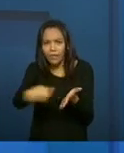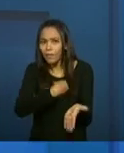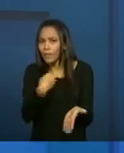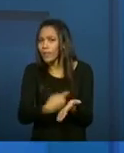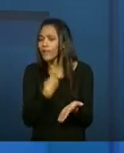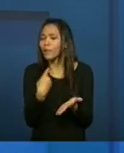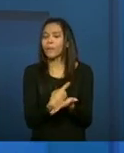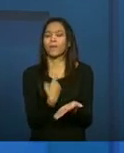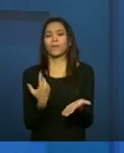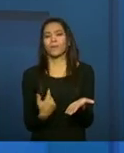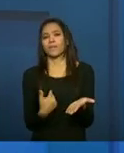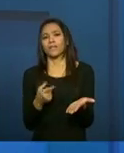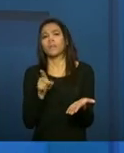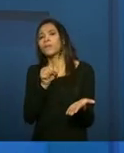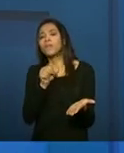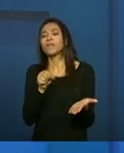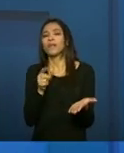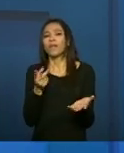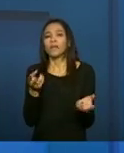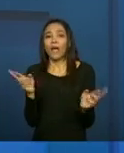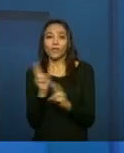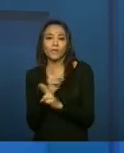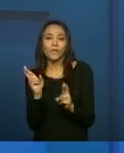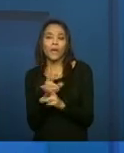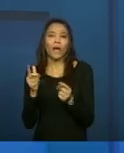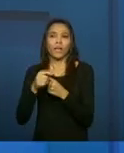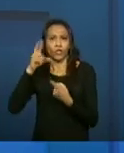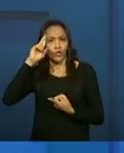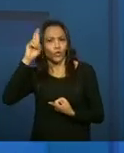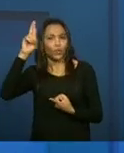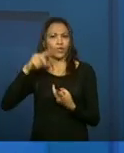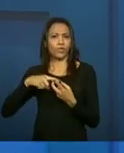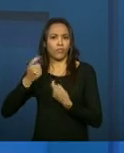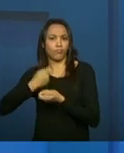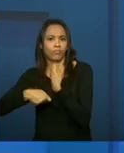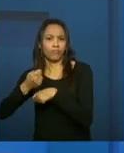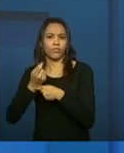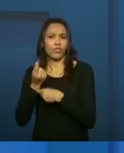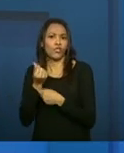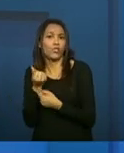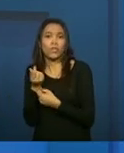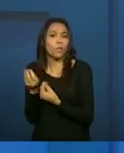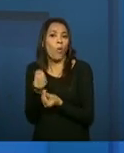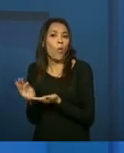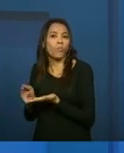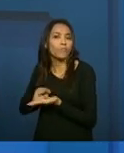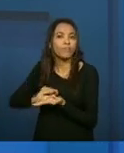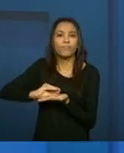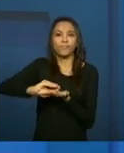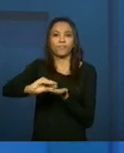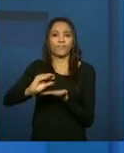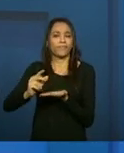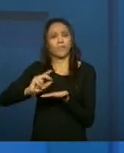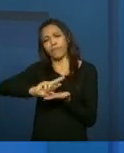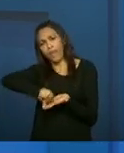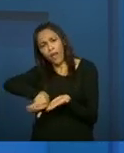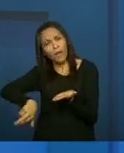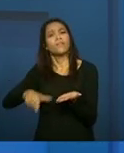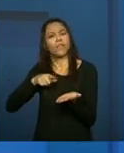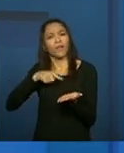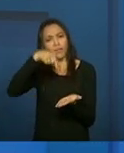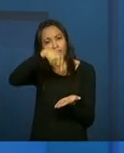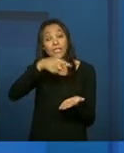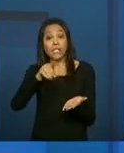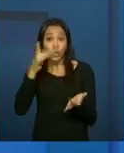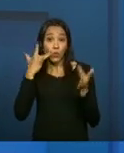associadas à execução, à gestão, ao cofinanciamento do Serviço de Convivência e Fortalecimento de Vínculos. Se as dúvidas que vocês